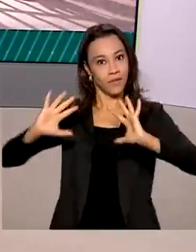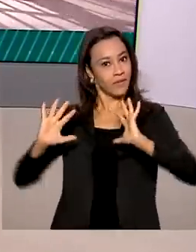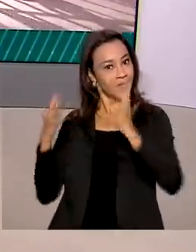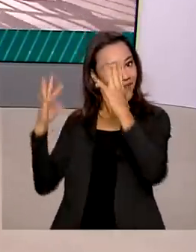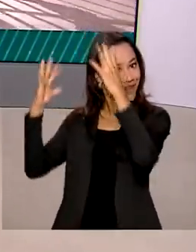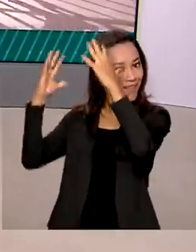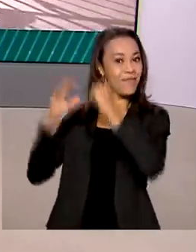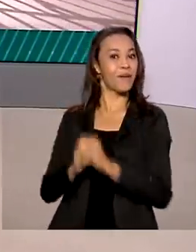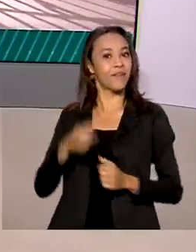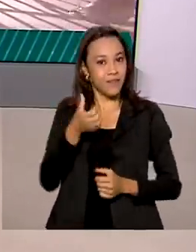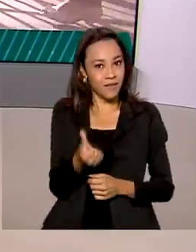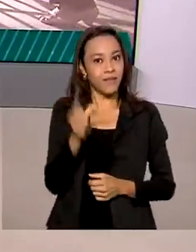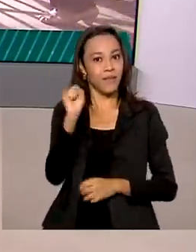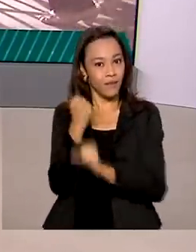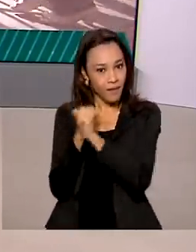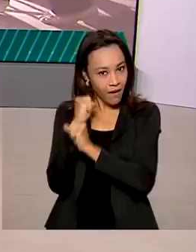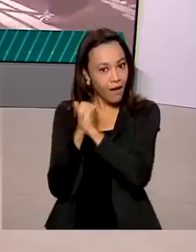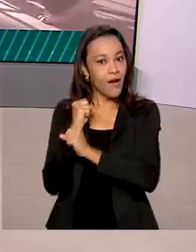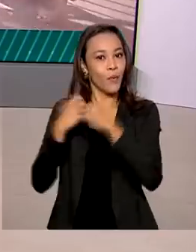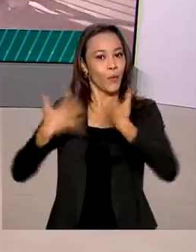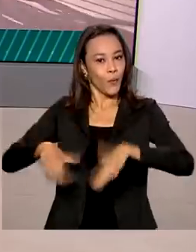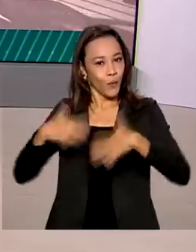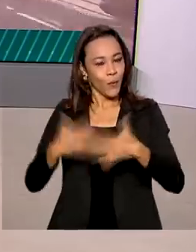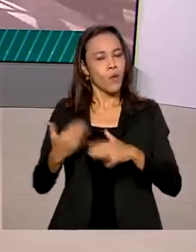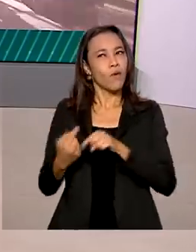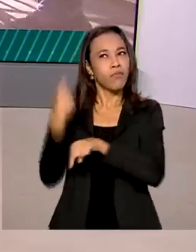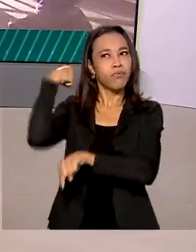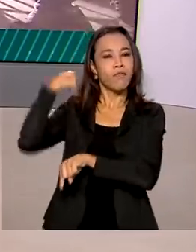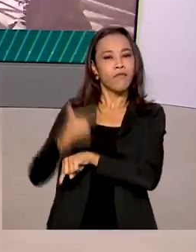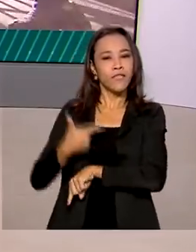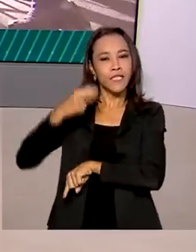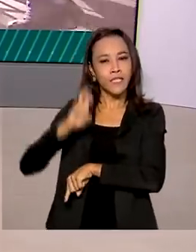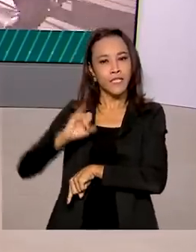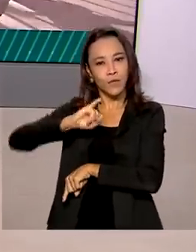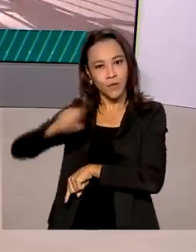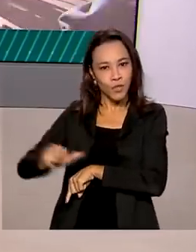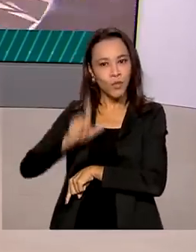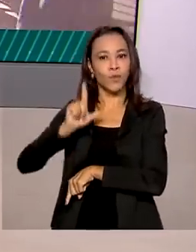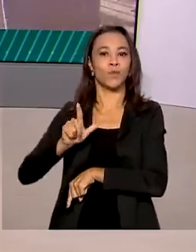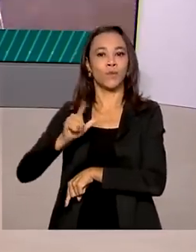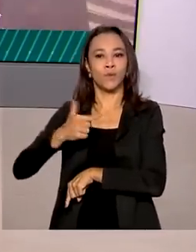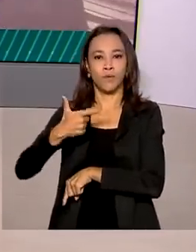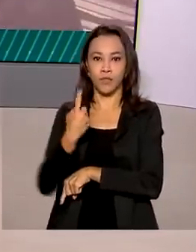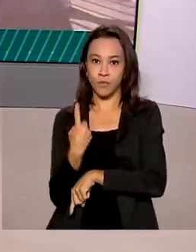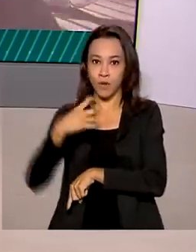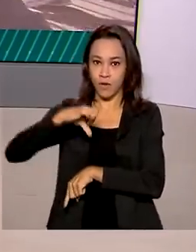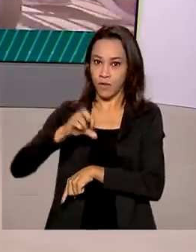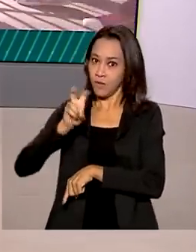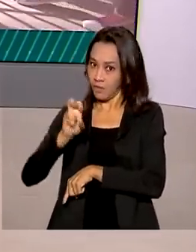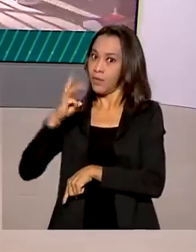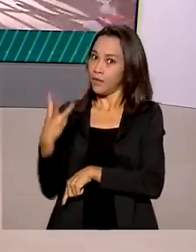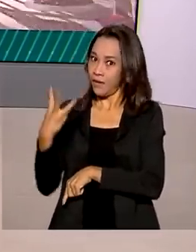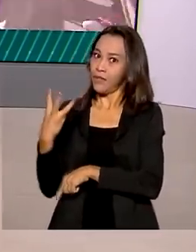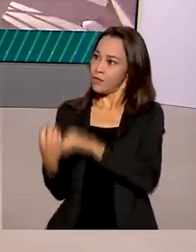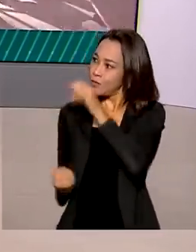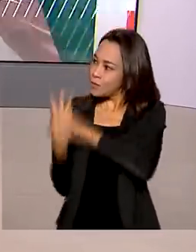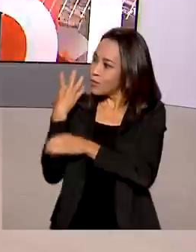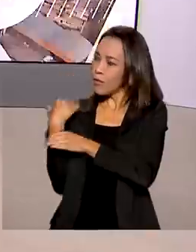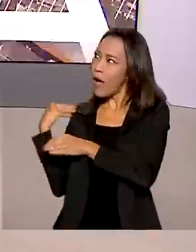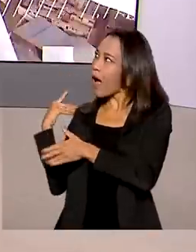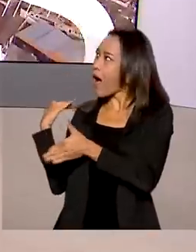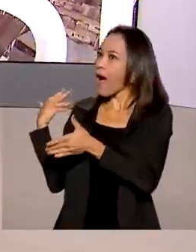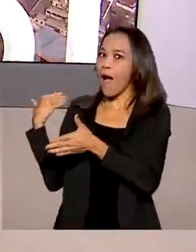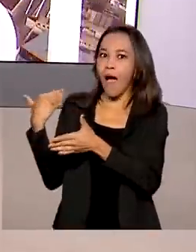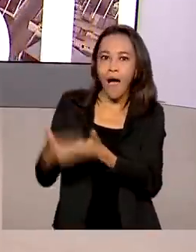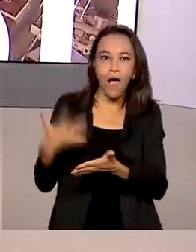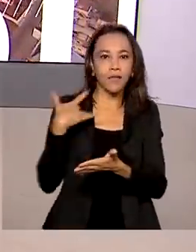anos. A pasta foi instituída oficialmente em 25 de julho de 1953. De lá para cá, a saúde